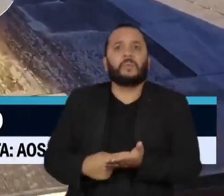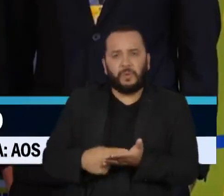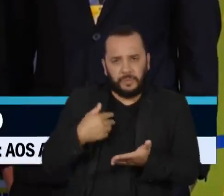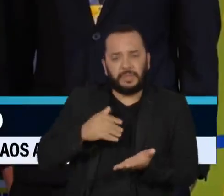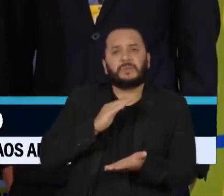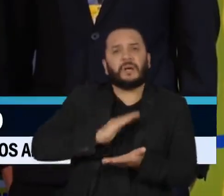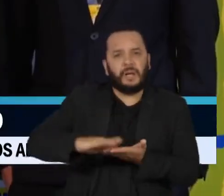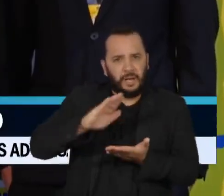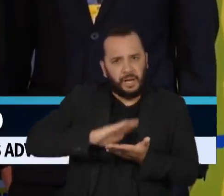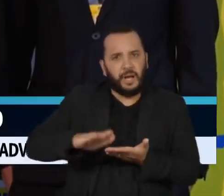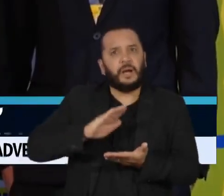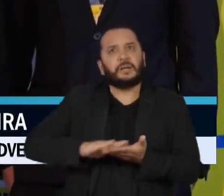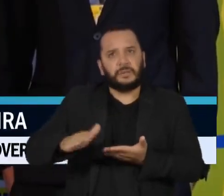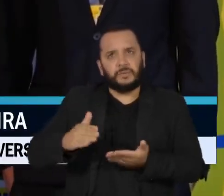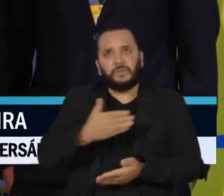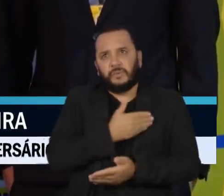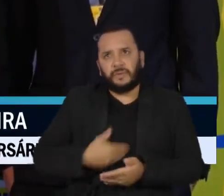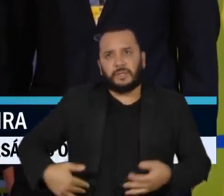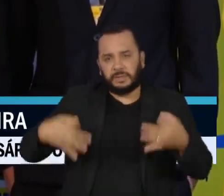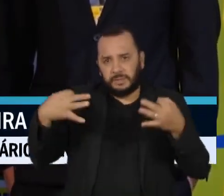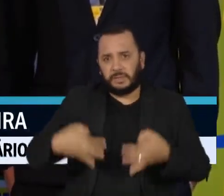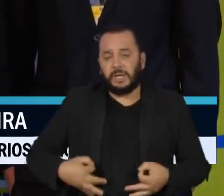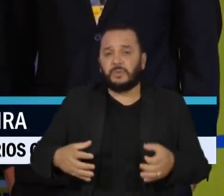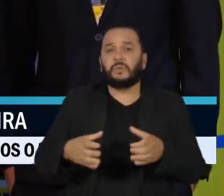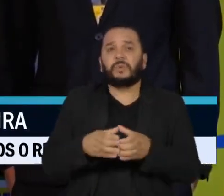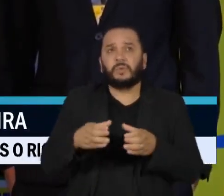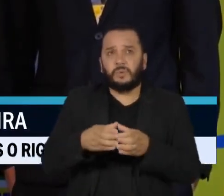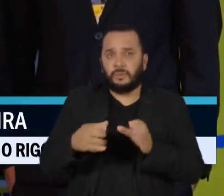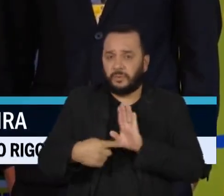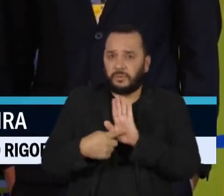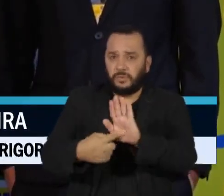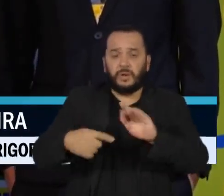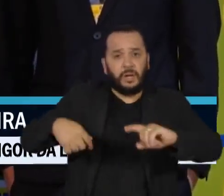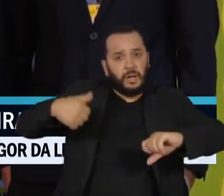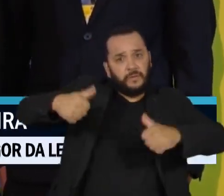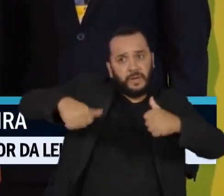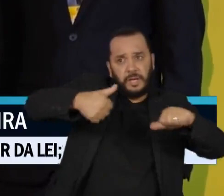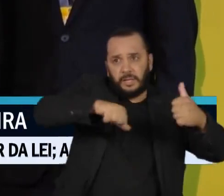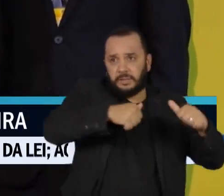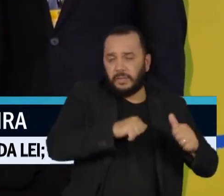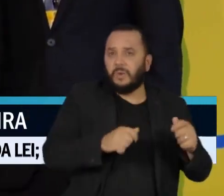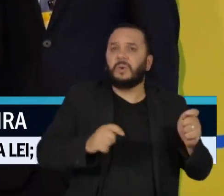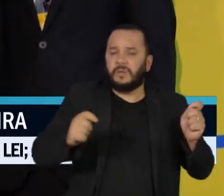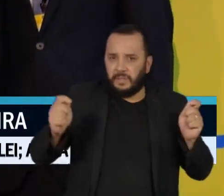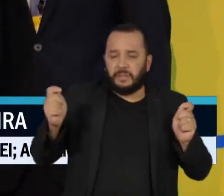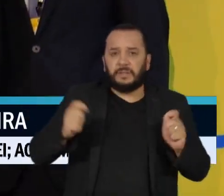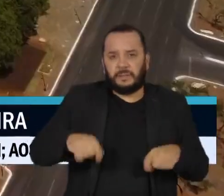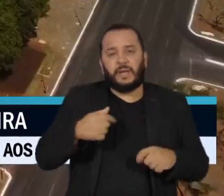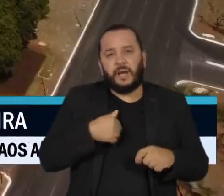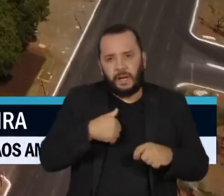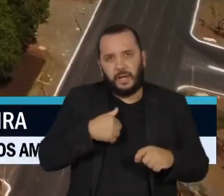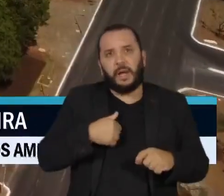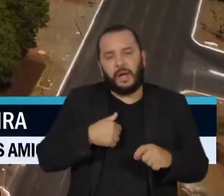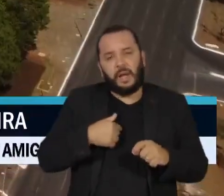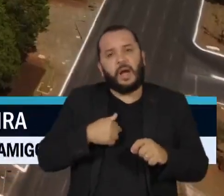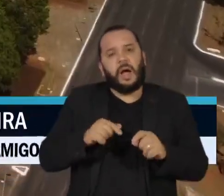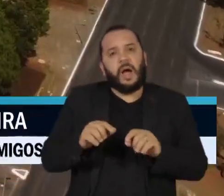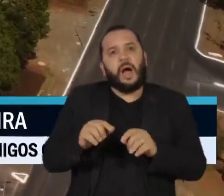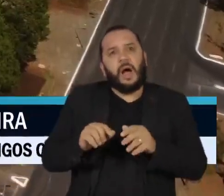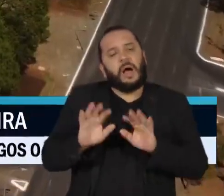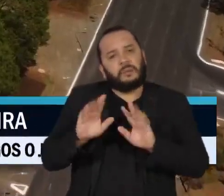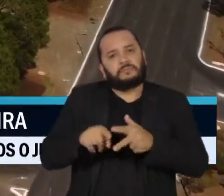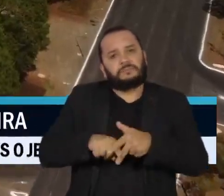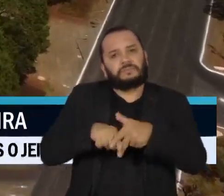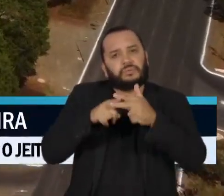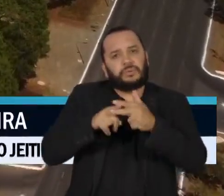públicas. A equipe de Fernando Haddad apresentou uma avaliação inicial, mostrando que é possível fazer um ajuste fiscal de até R$